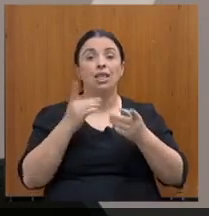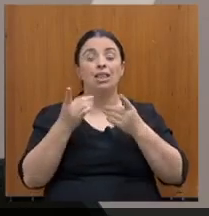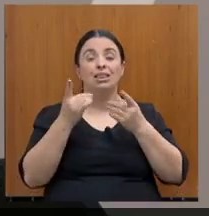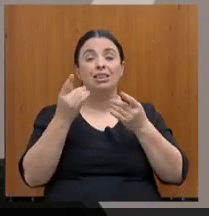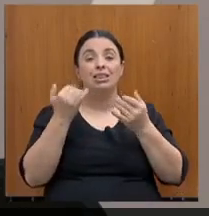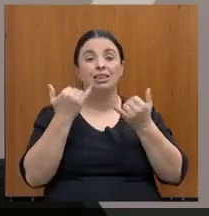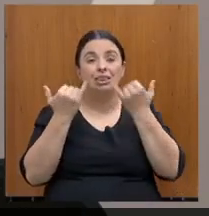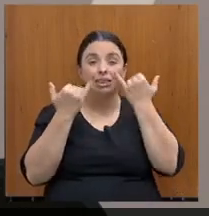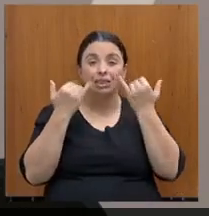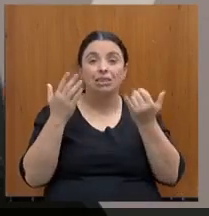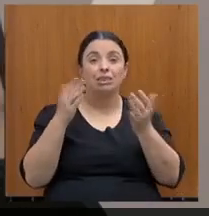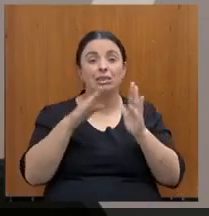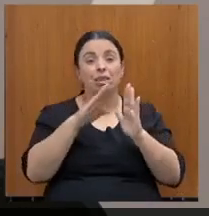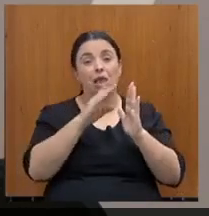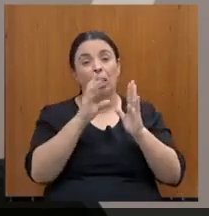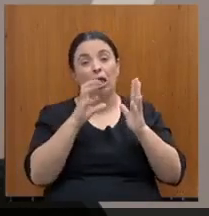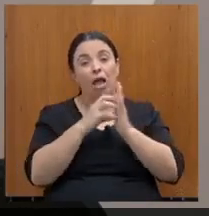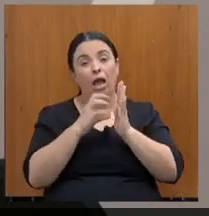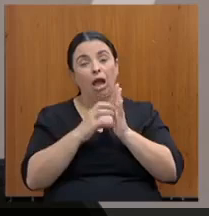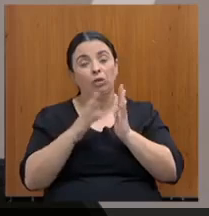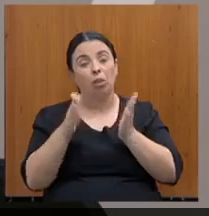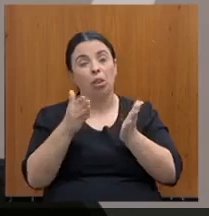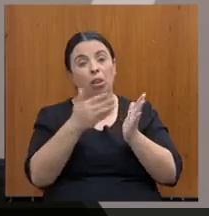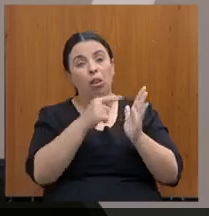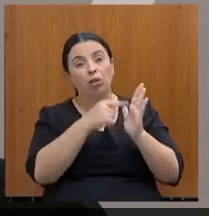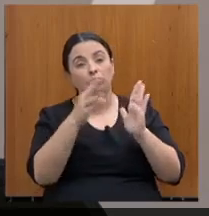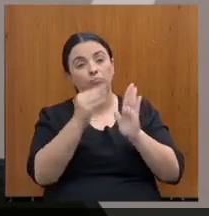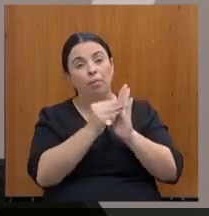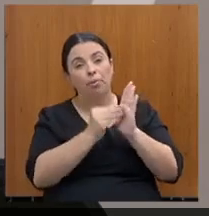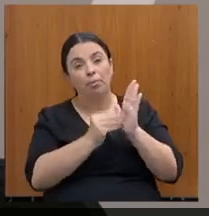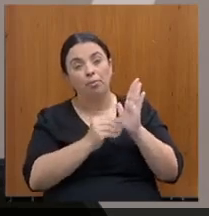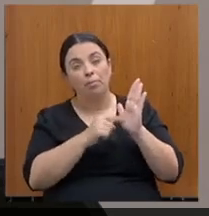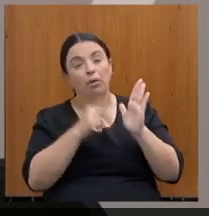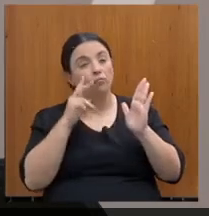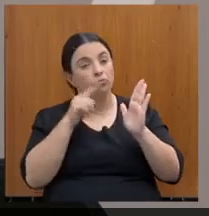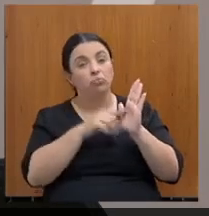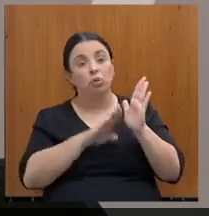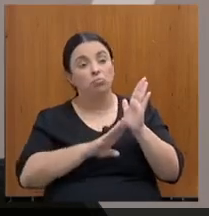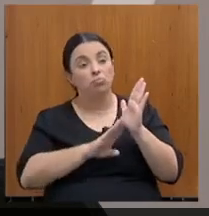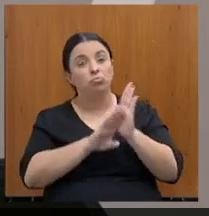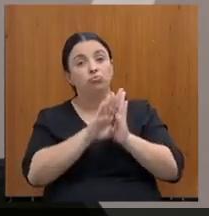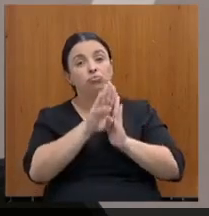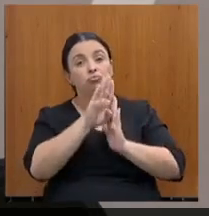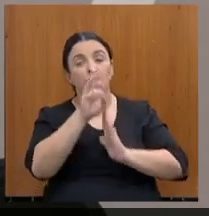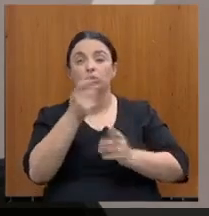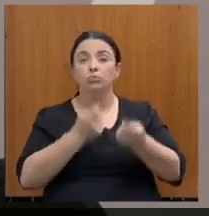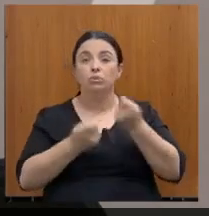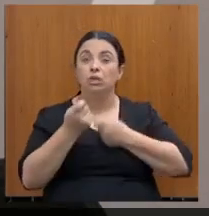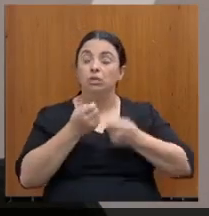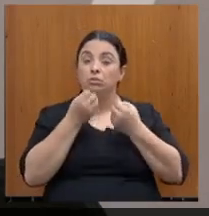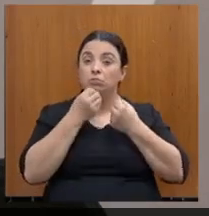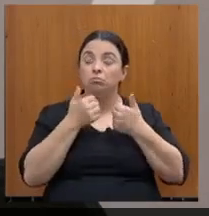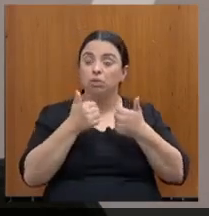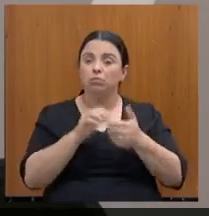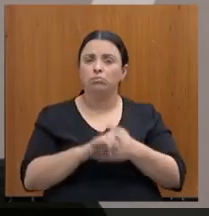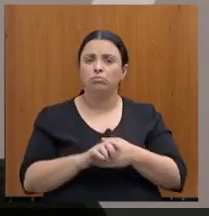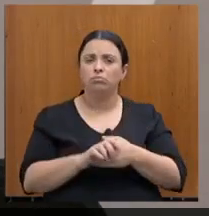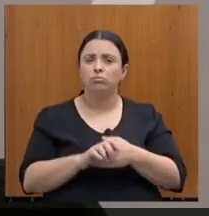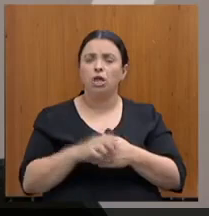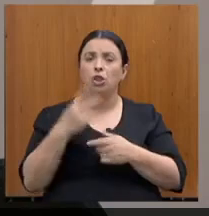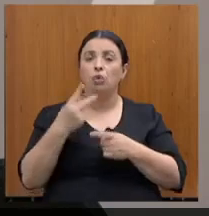As coisas acontecendo, um Estado que a semana atrás eu anunciei, de acordo com os jornais,